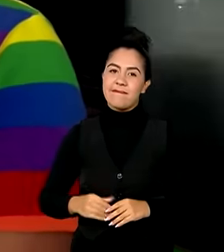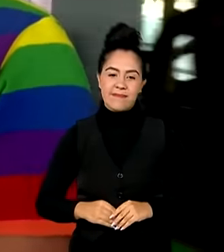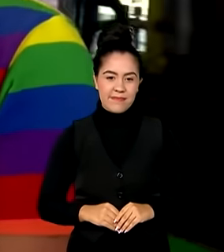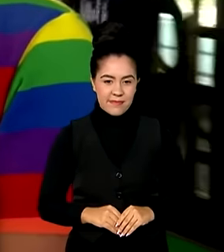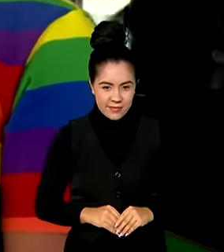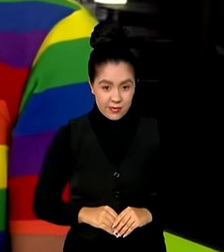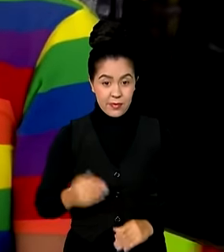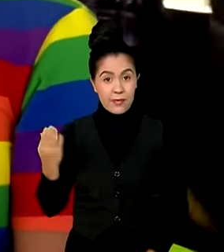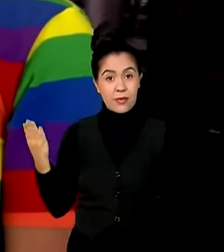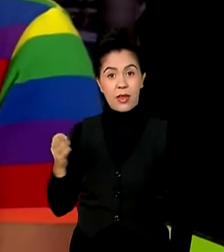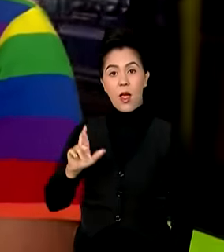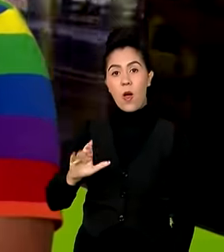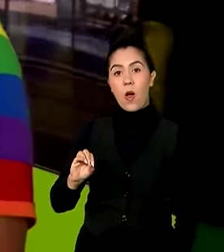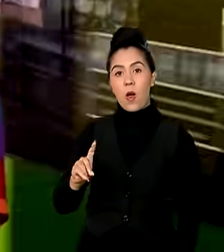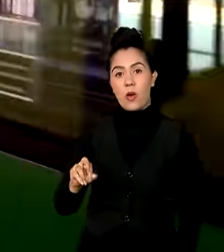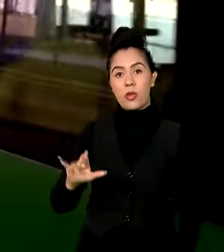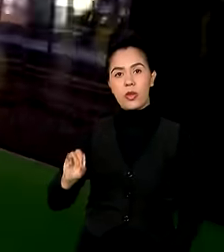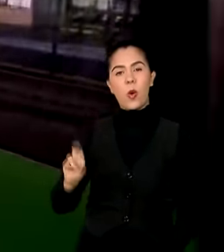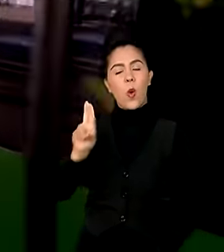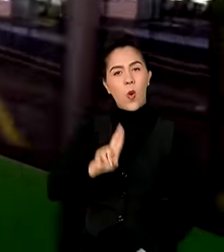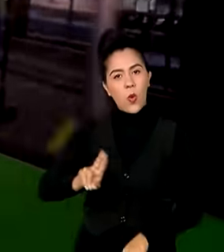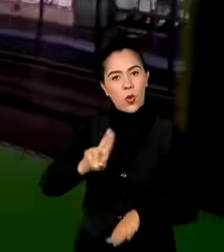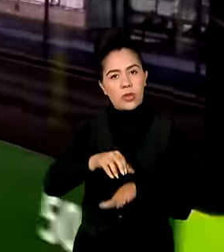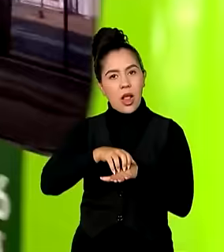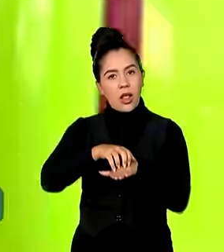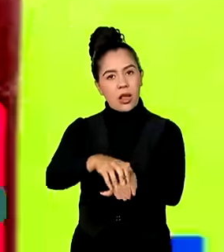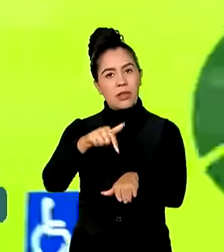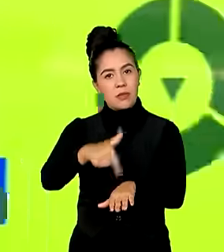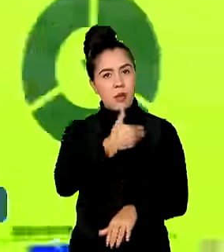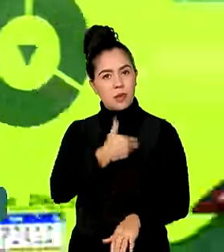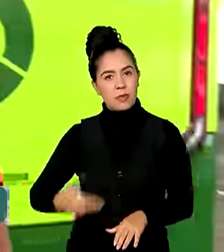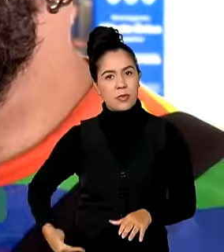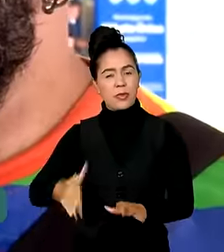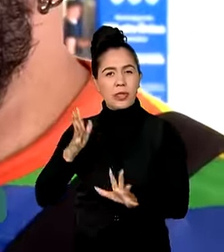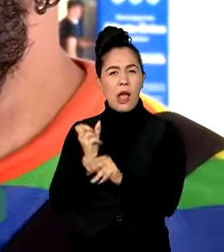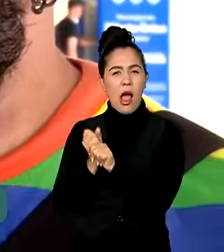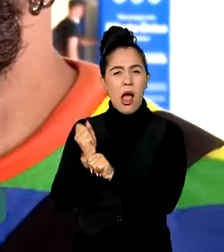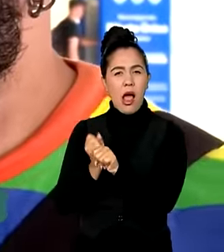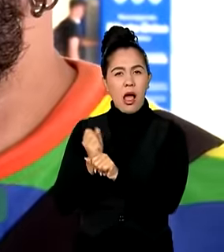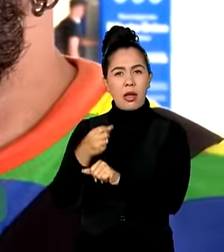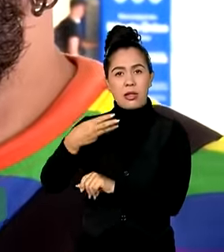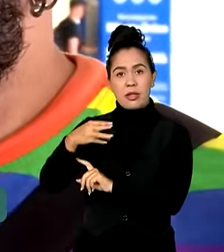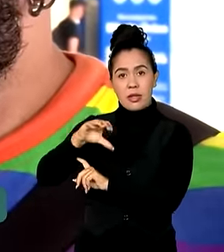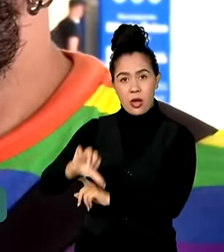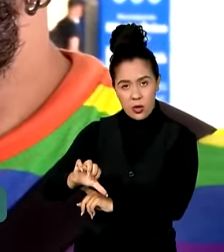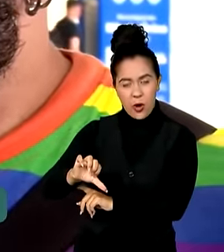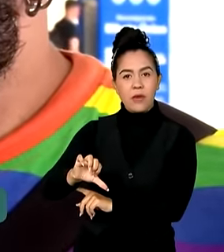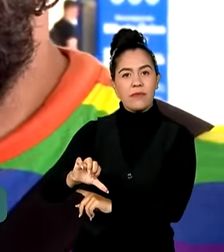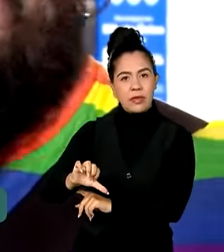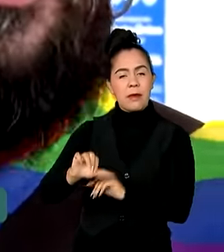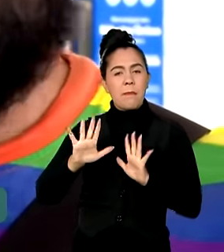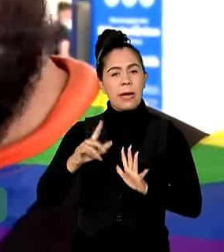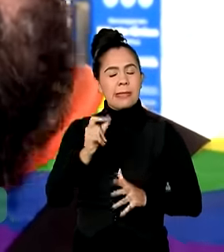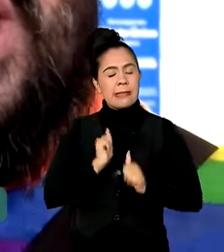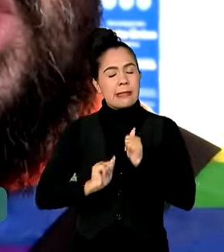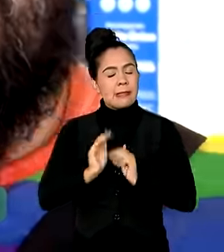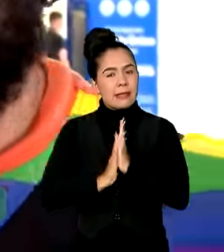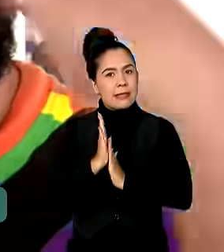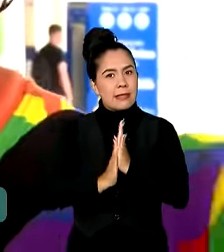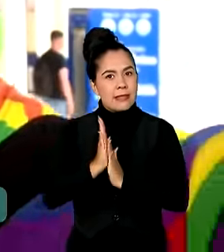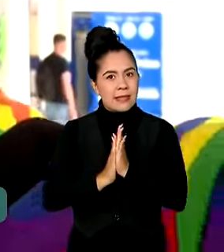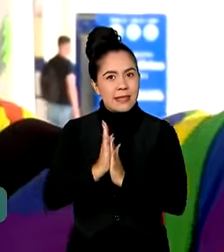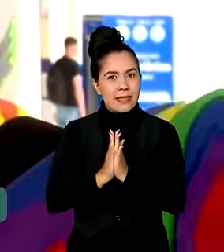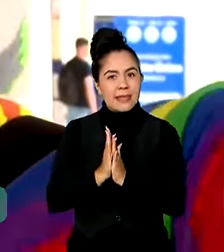Rodrigo utiliza o transporte público em Goiânia há 39 anos e há quase 10 esperava ansioso a